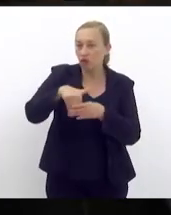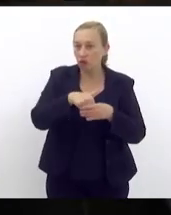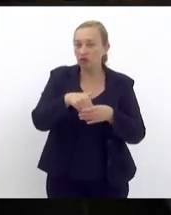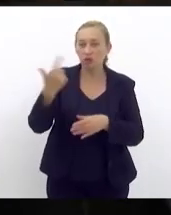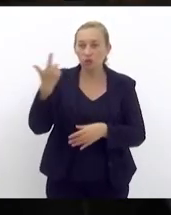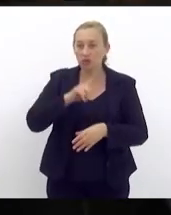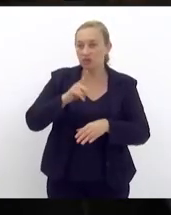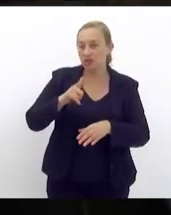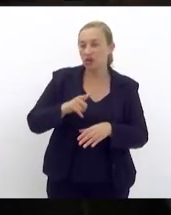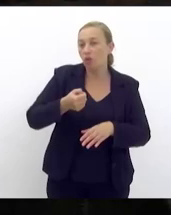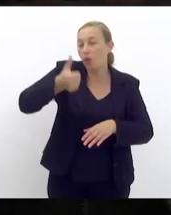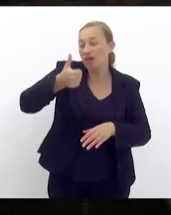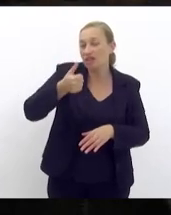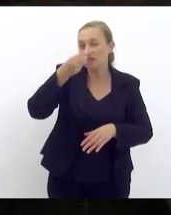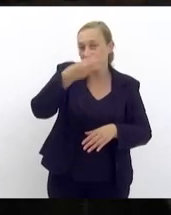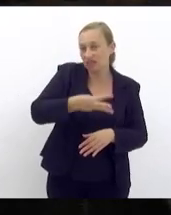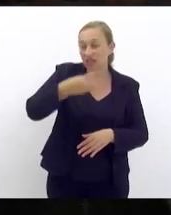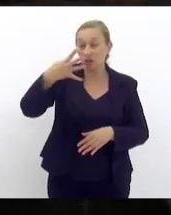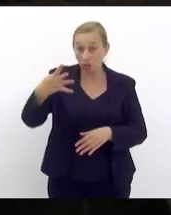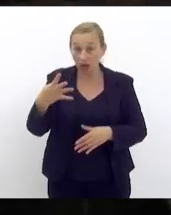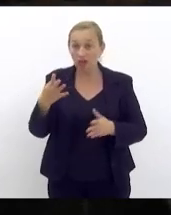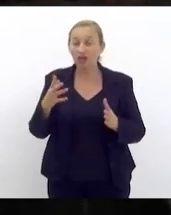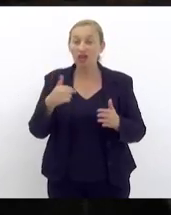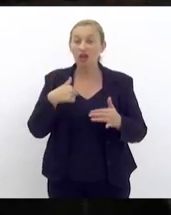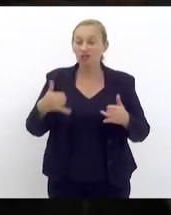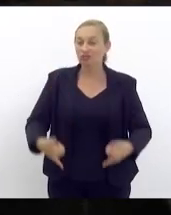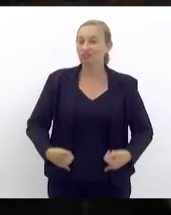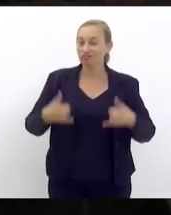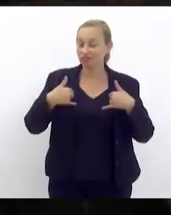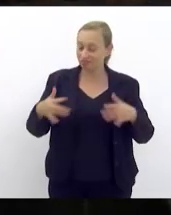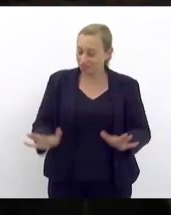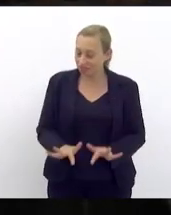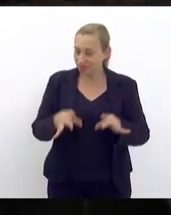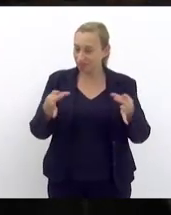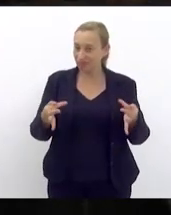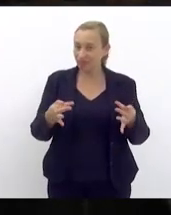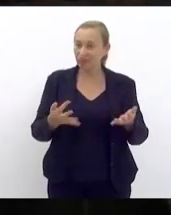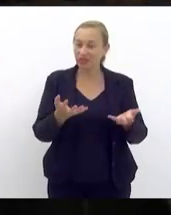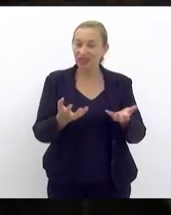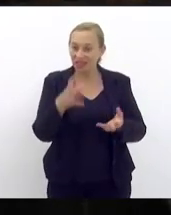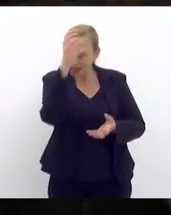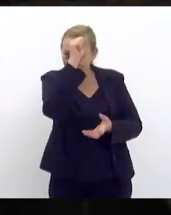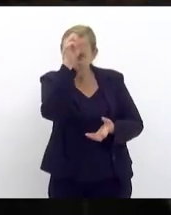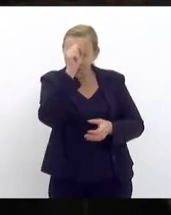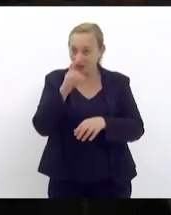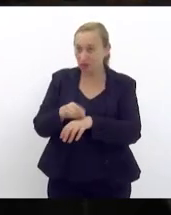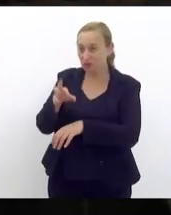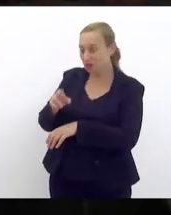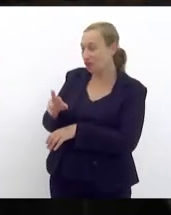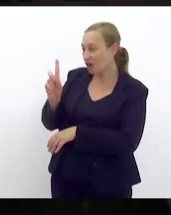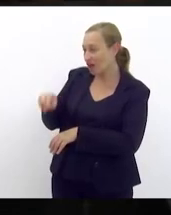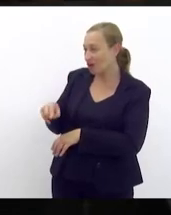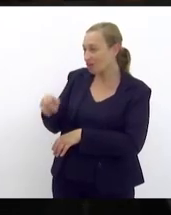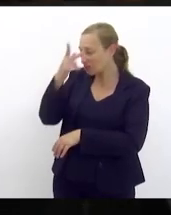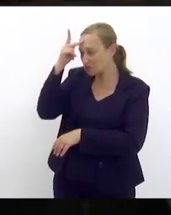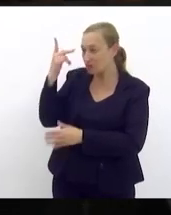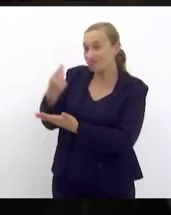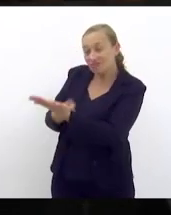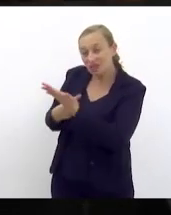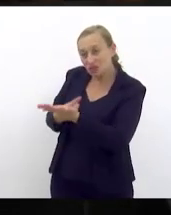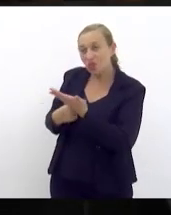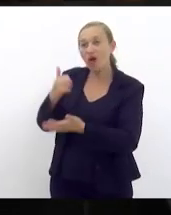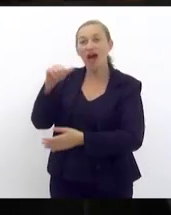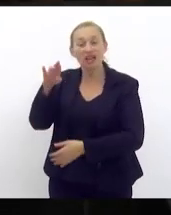consegui fazer quase 34 e estou aqui com muita humildade e respeito tentando aprender doutor Léo é cara que me ajudou muito Alexandre também